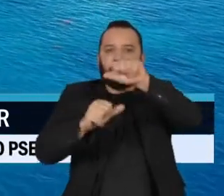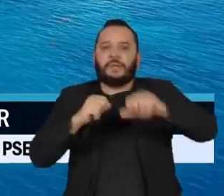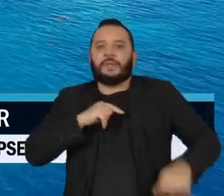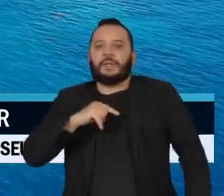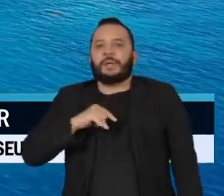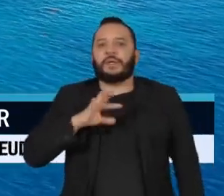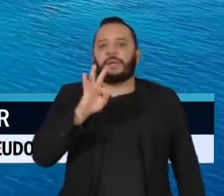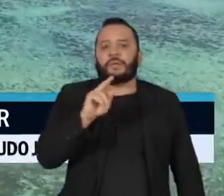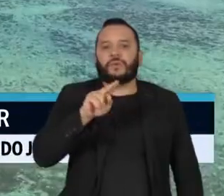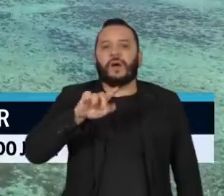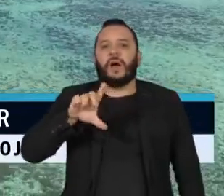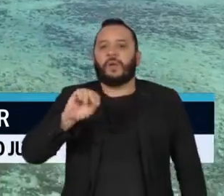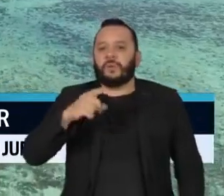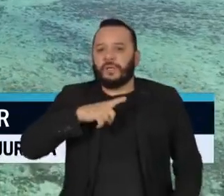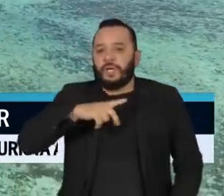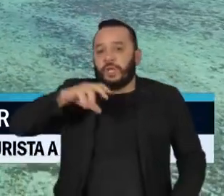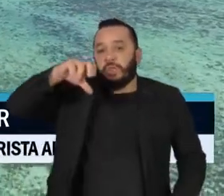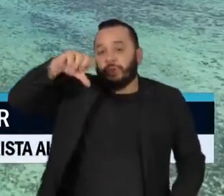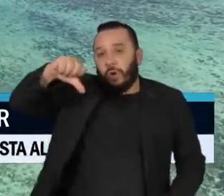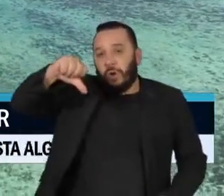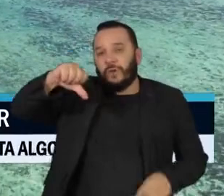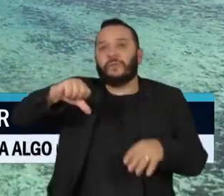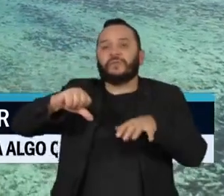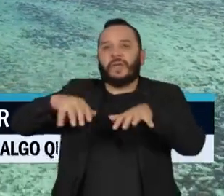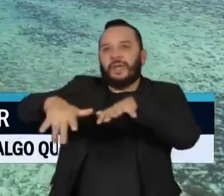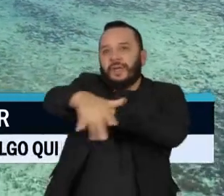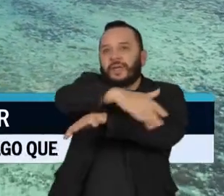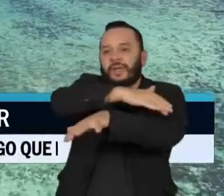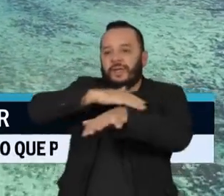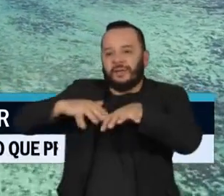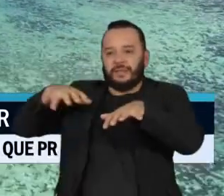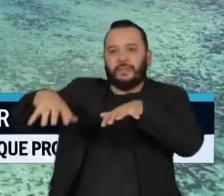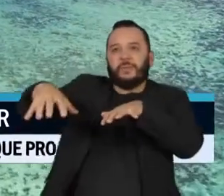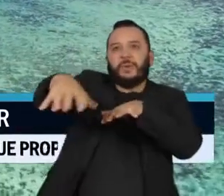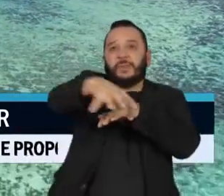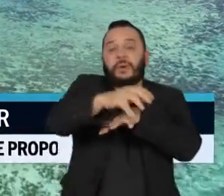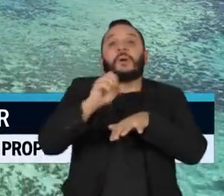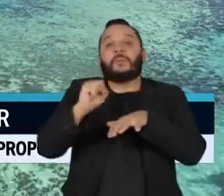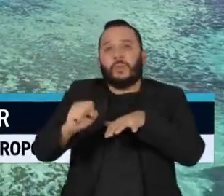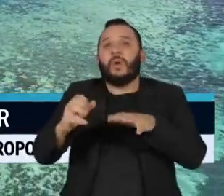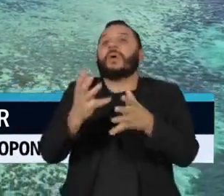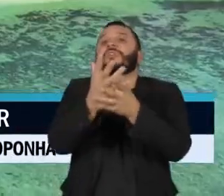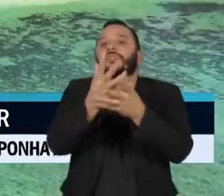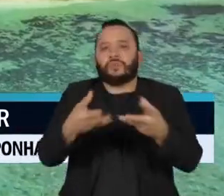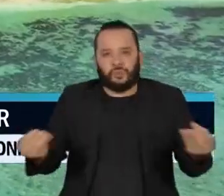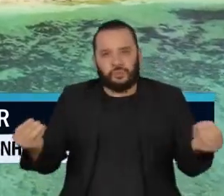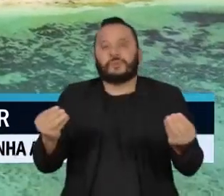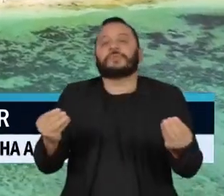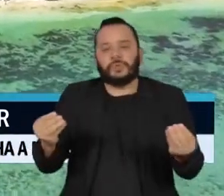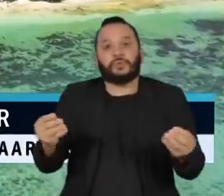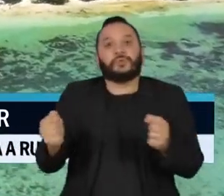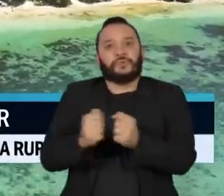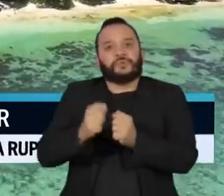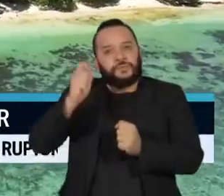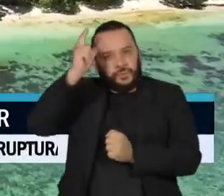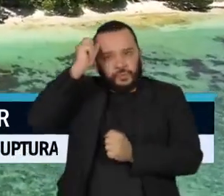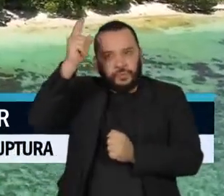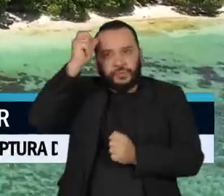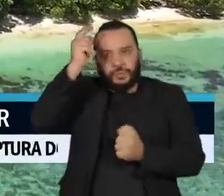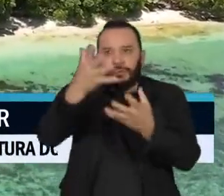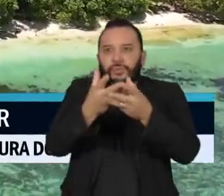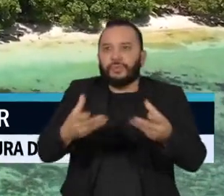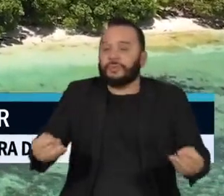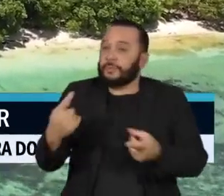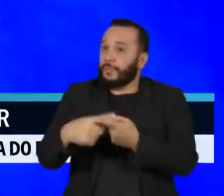por nove pequenas ilhas, está entre as regiões que podem ser varridas do mapa junto com a sua cultura, por causa da elevação do